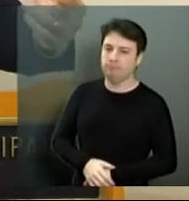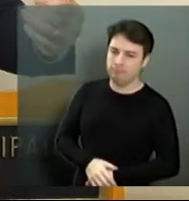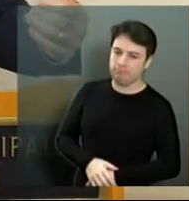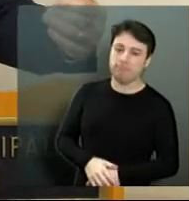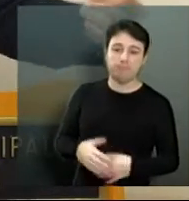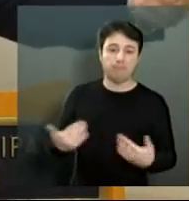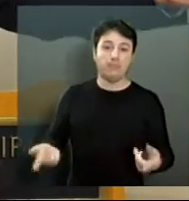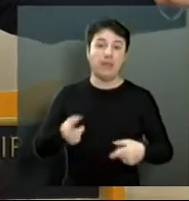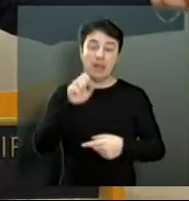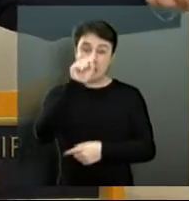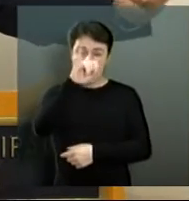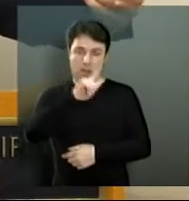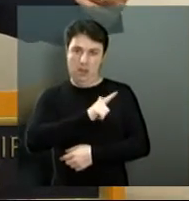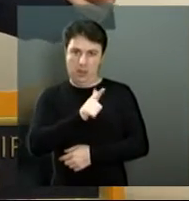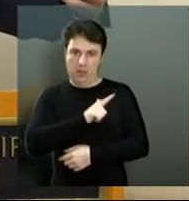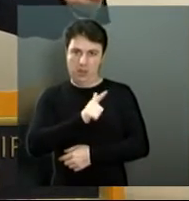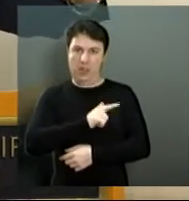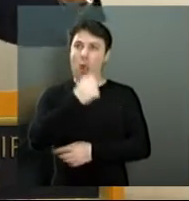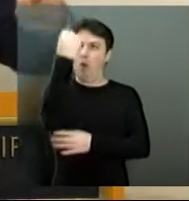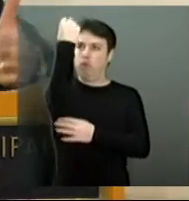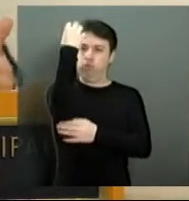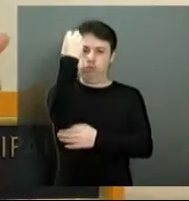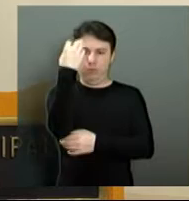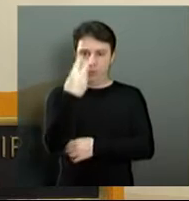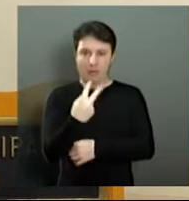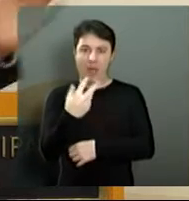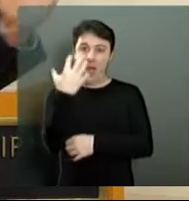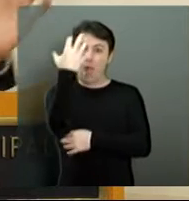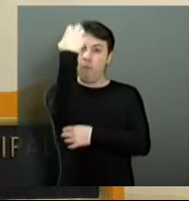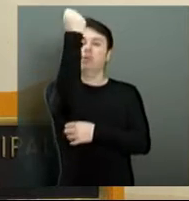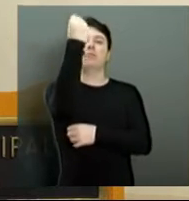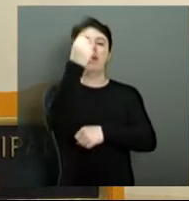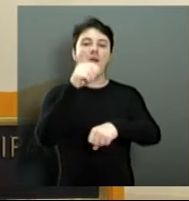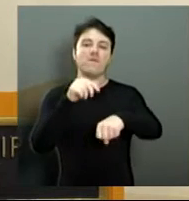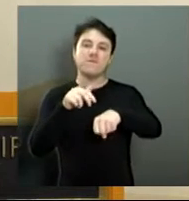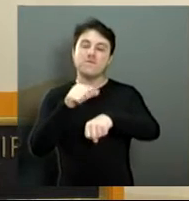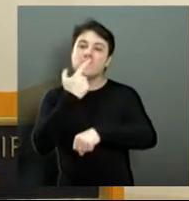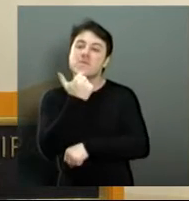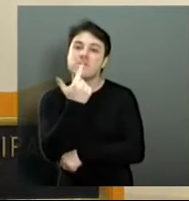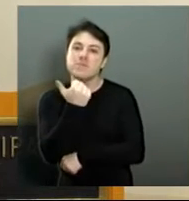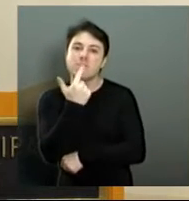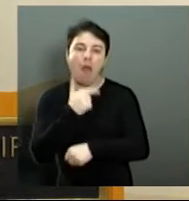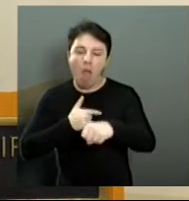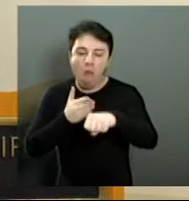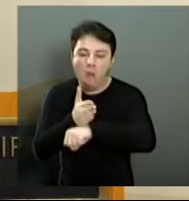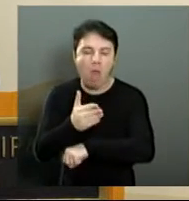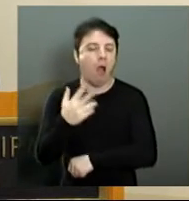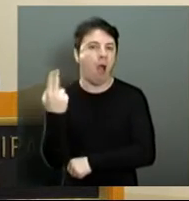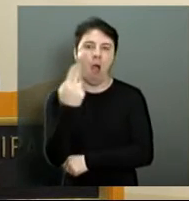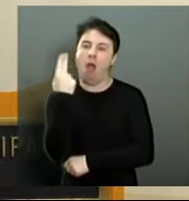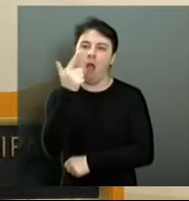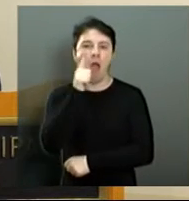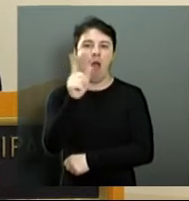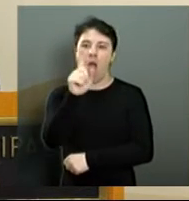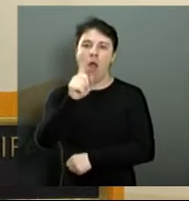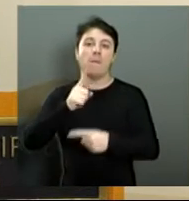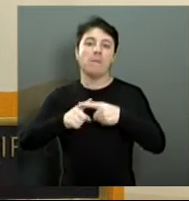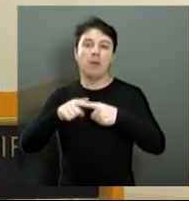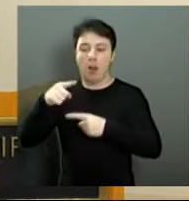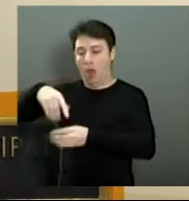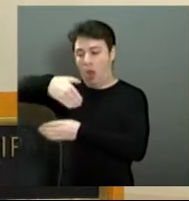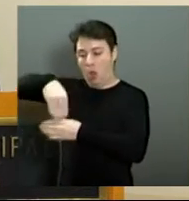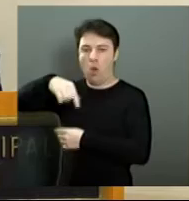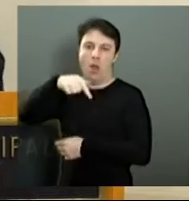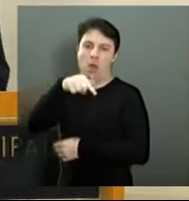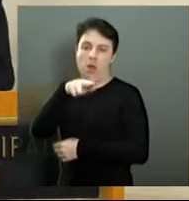pensa que abre o sinal para você, já fechou quem veio da Queiroz Filho, quem vem... não consegue. Então, está um caos, o trânsito ali, na Queiroz Filho, com a